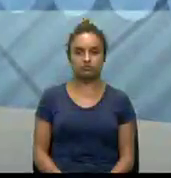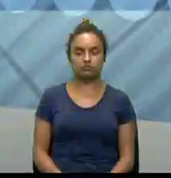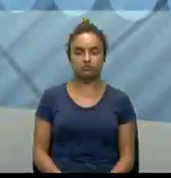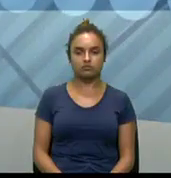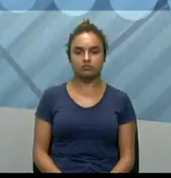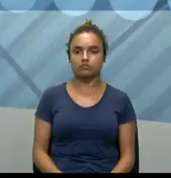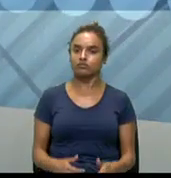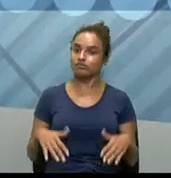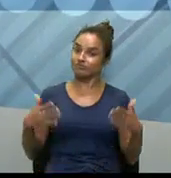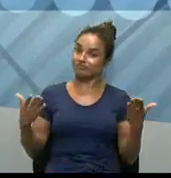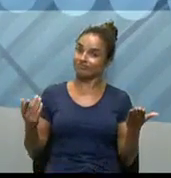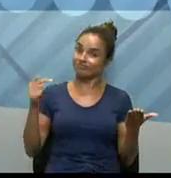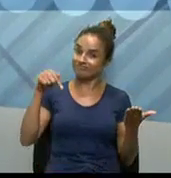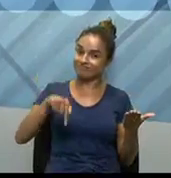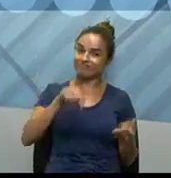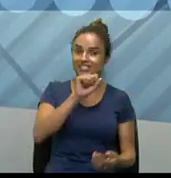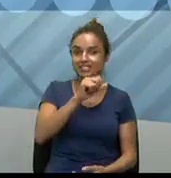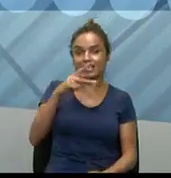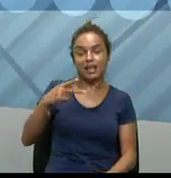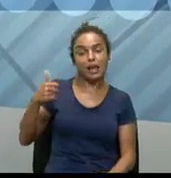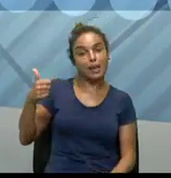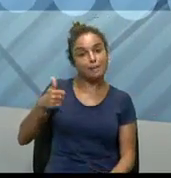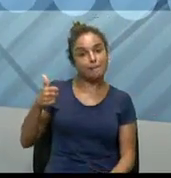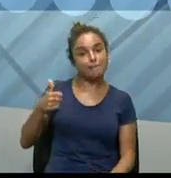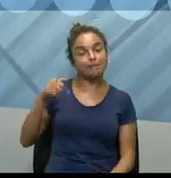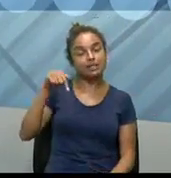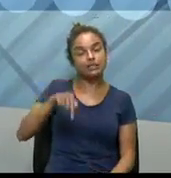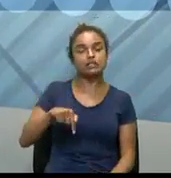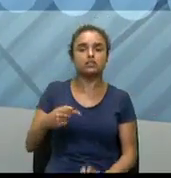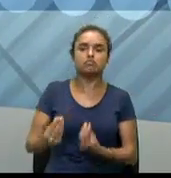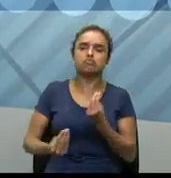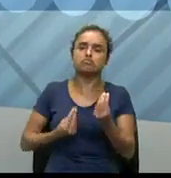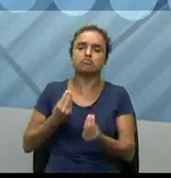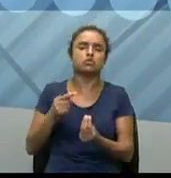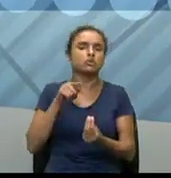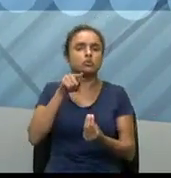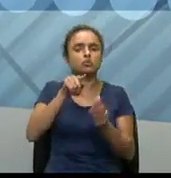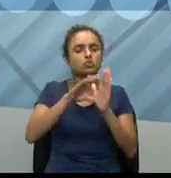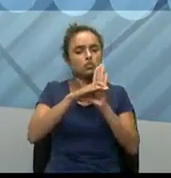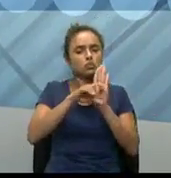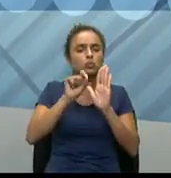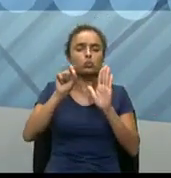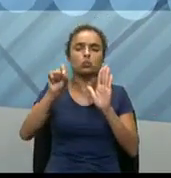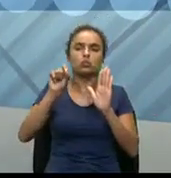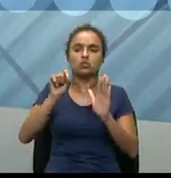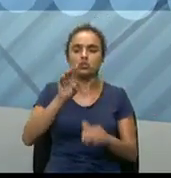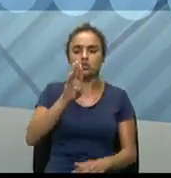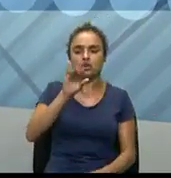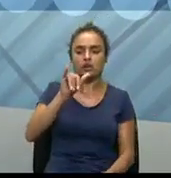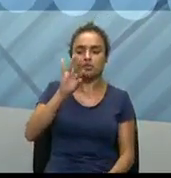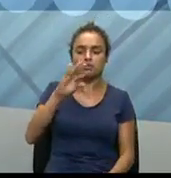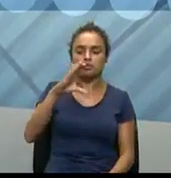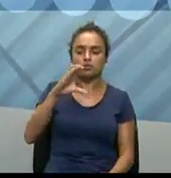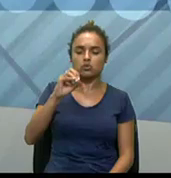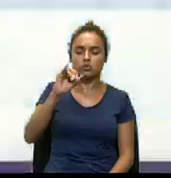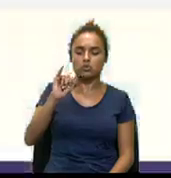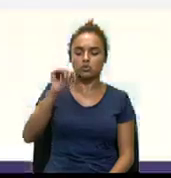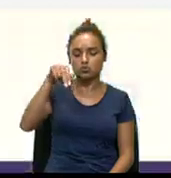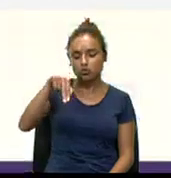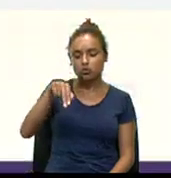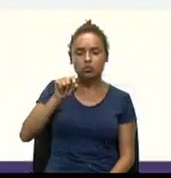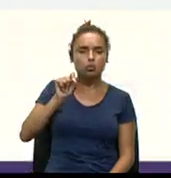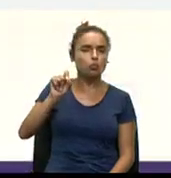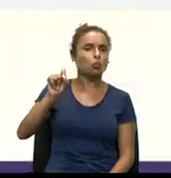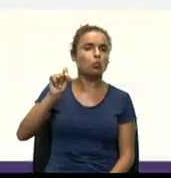Então, nossa primeira situação-problema é justamente conceituar e explicar o que é uma Bitcoin. Então, andar ali ao